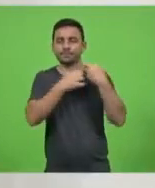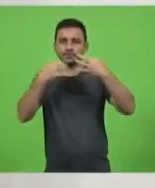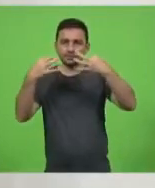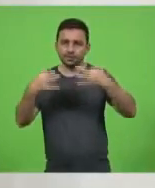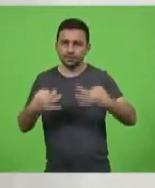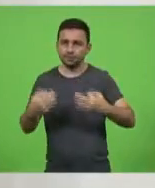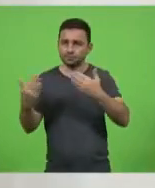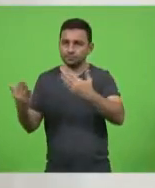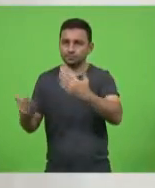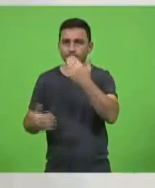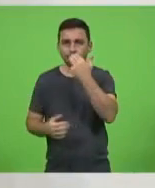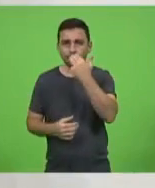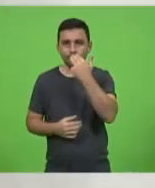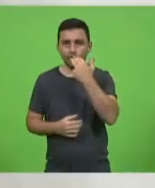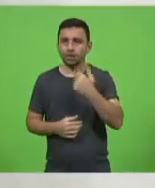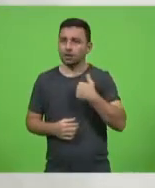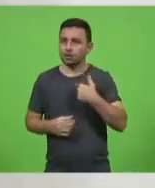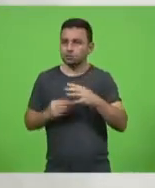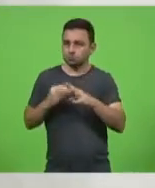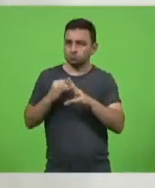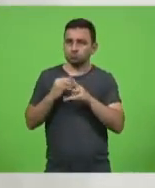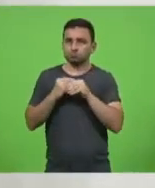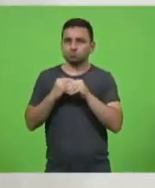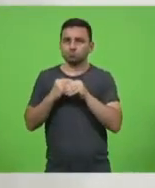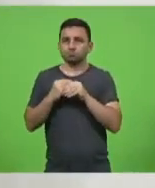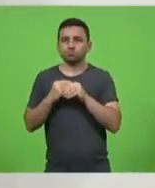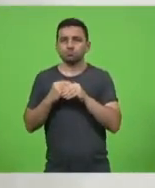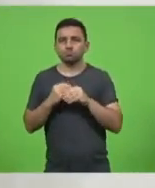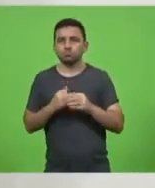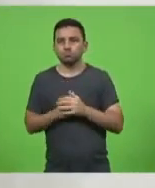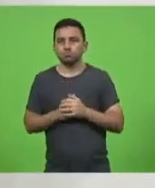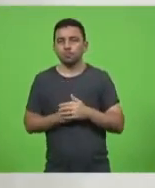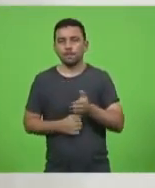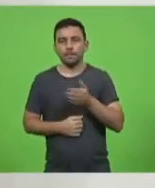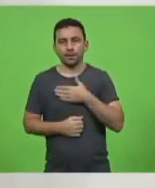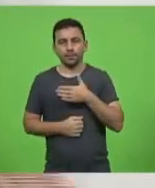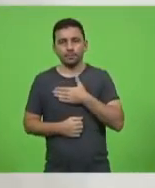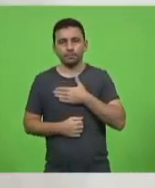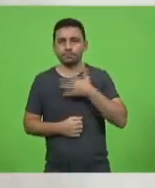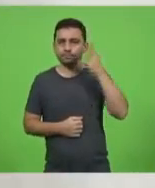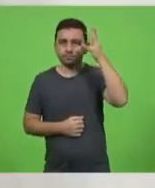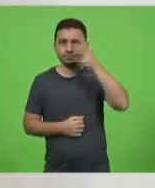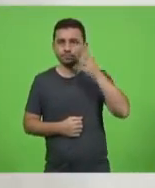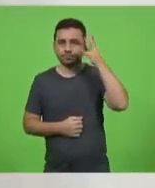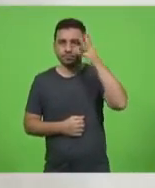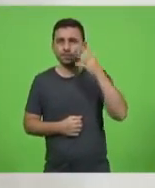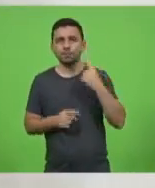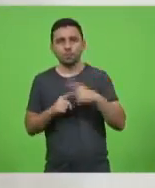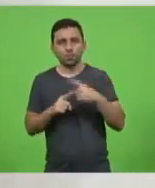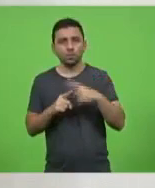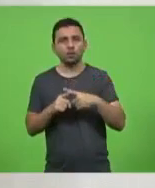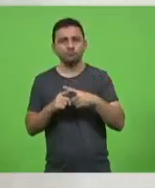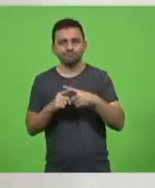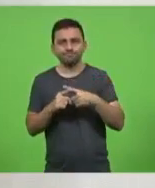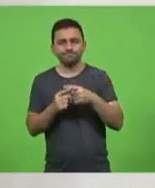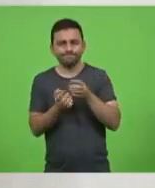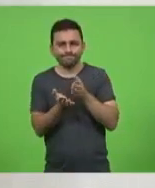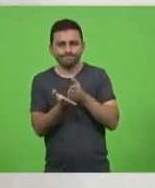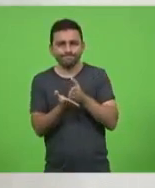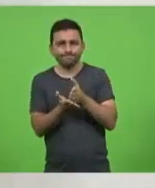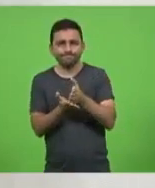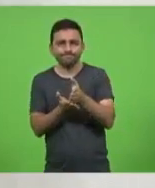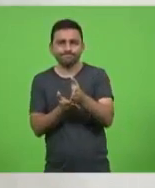palavra, vou incorporar sua manifestação ao meu pronunciamento, porque é nessa direção exatamente que nós